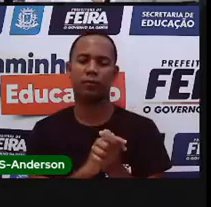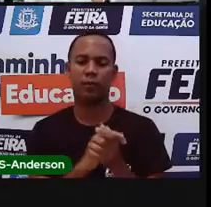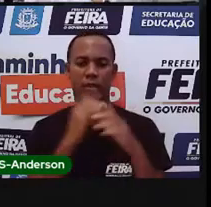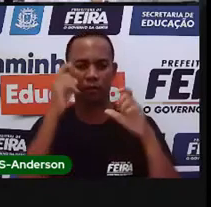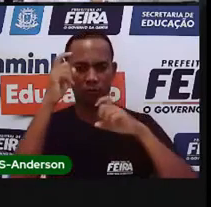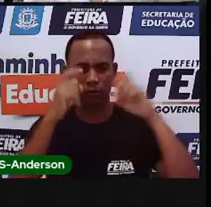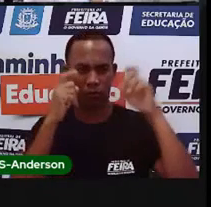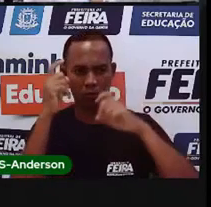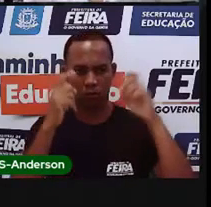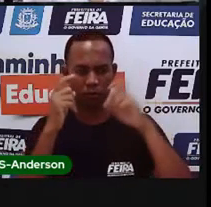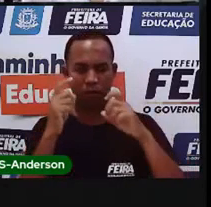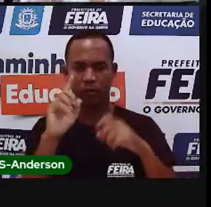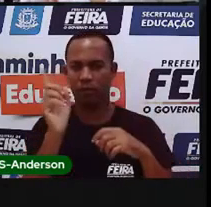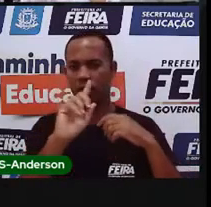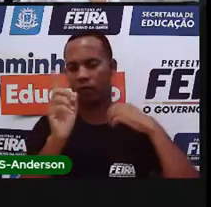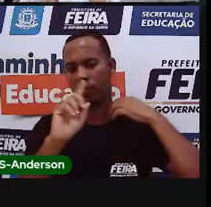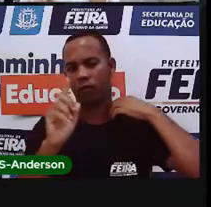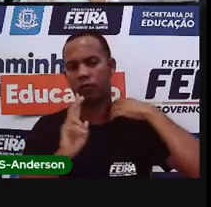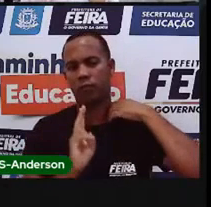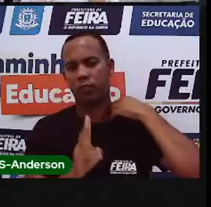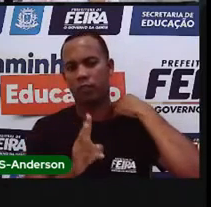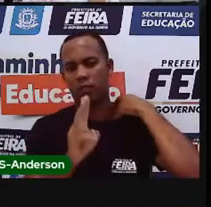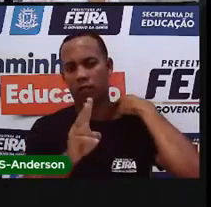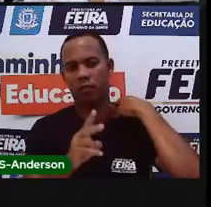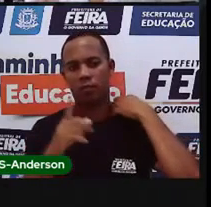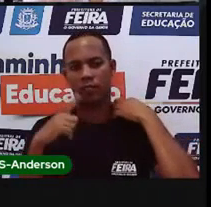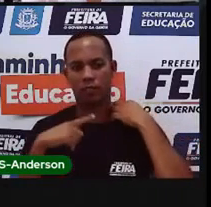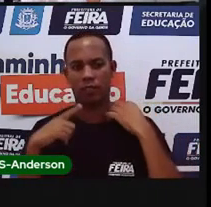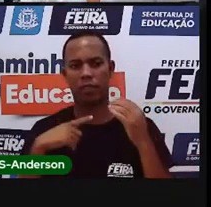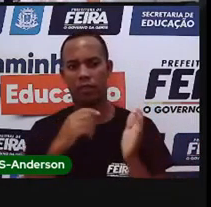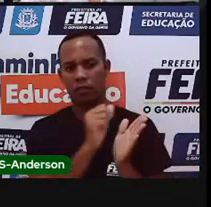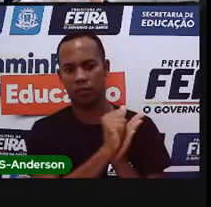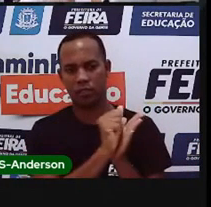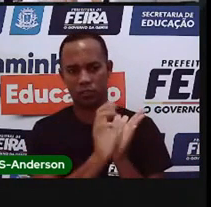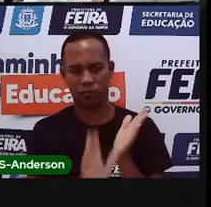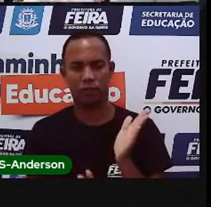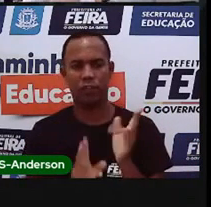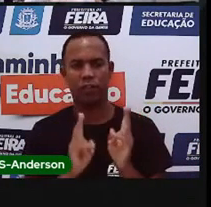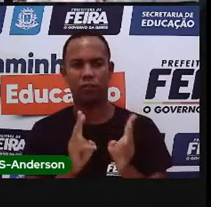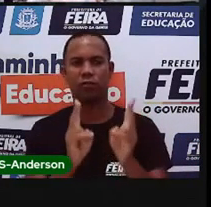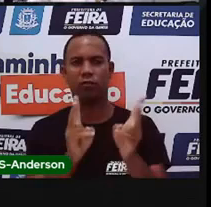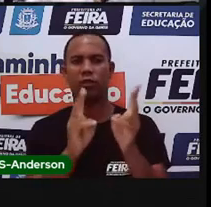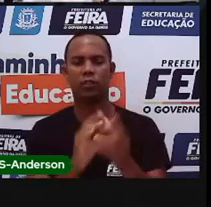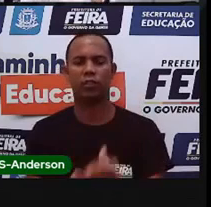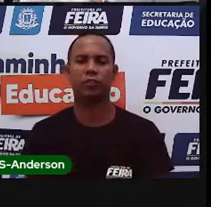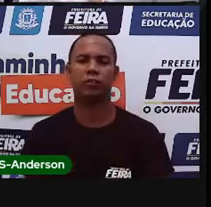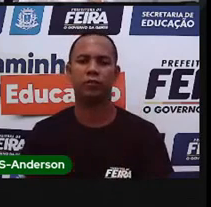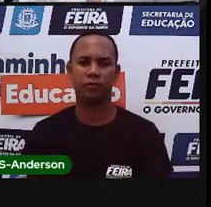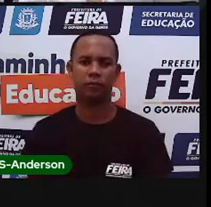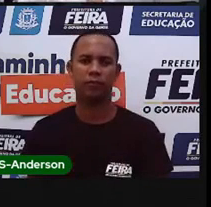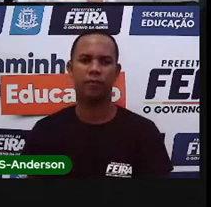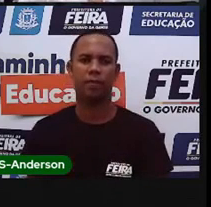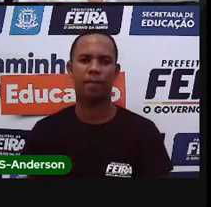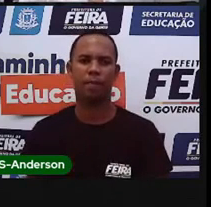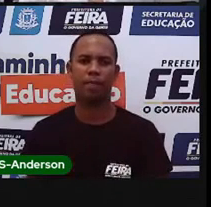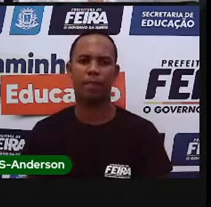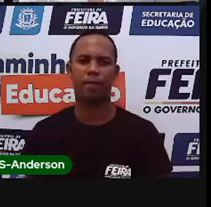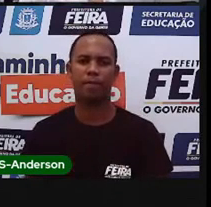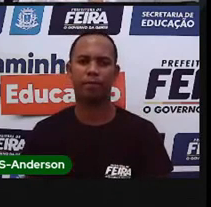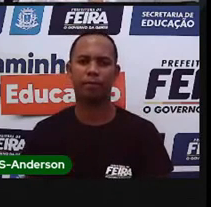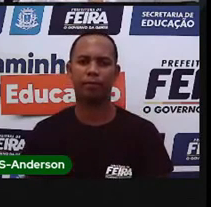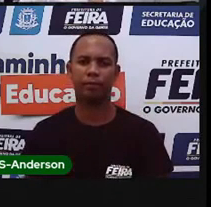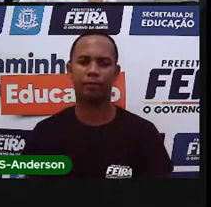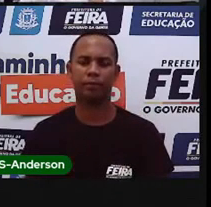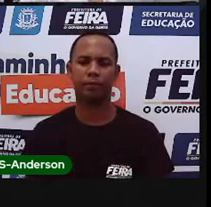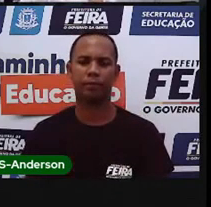preocupe, vocês sempre terão o quê? Uma atividade como vocês tinham nas aulas presenciais. Vamos lá?